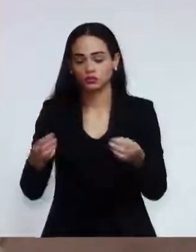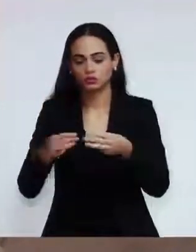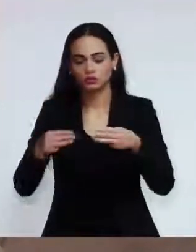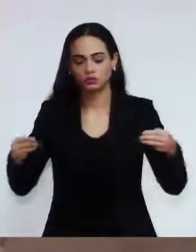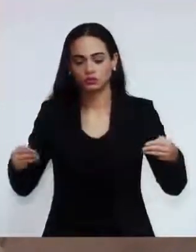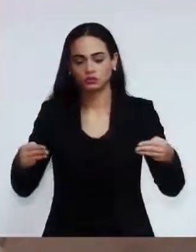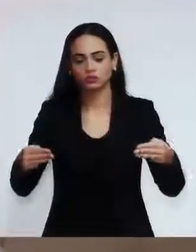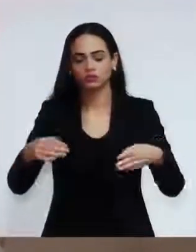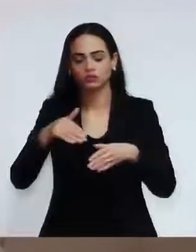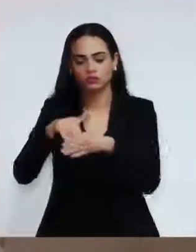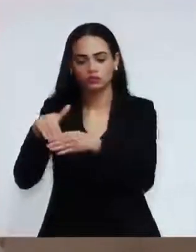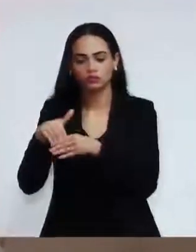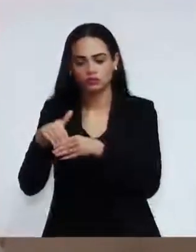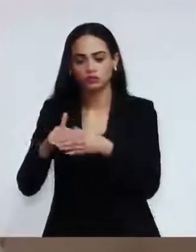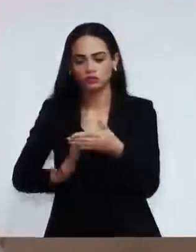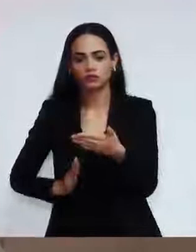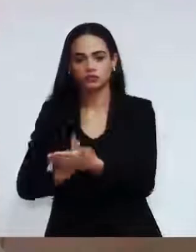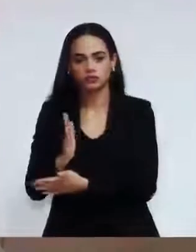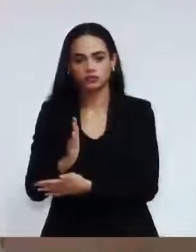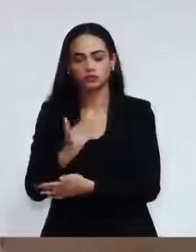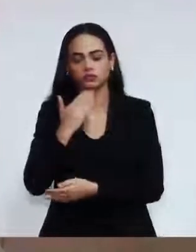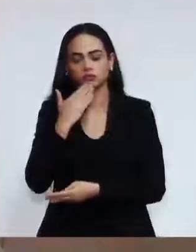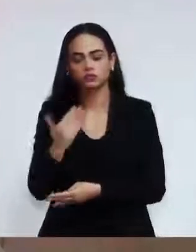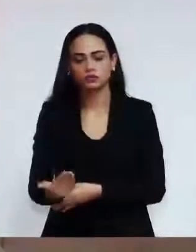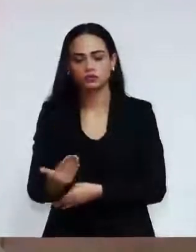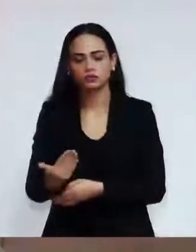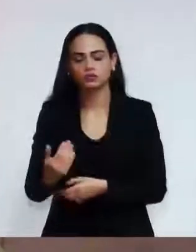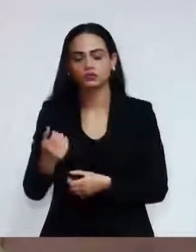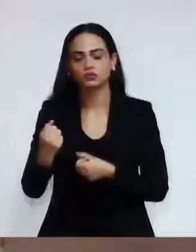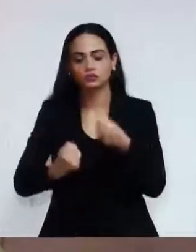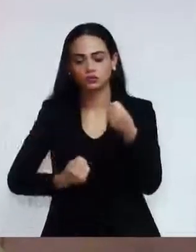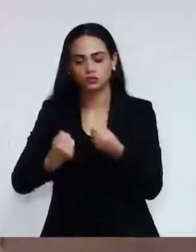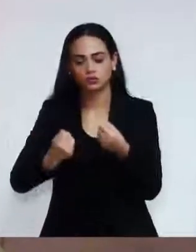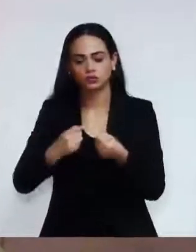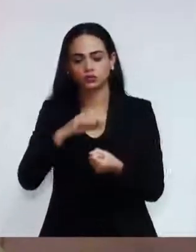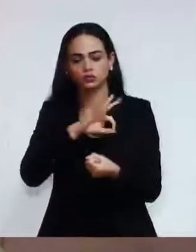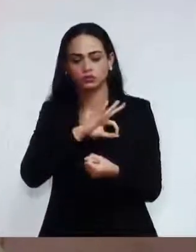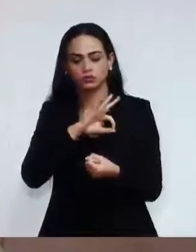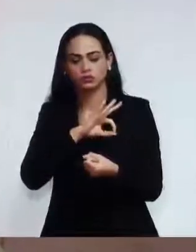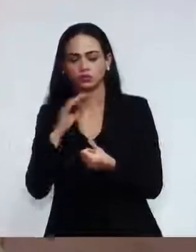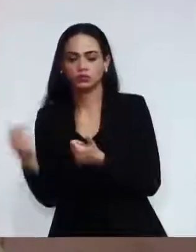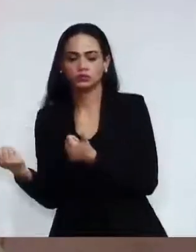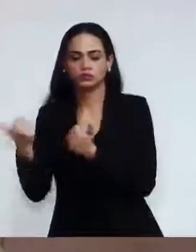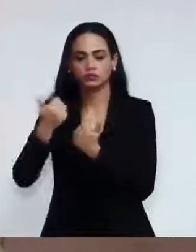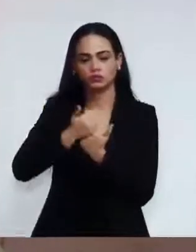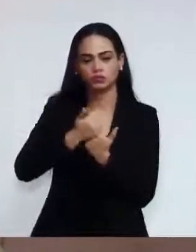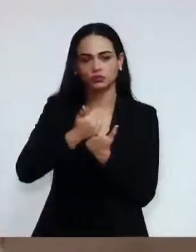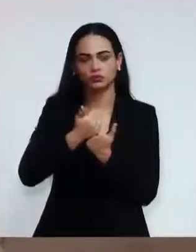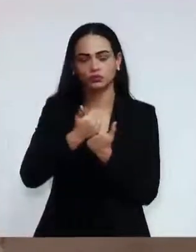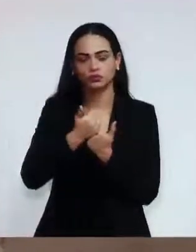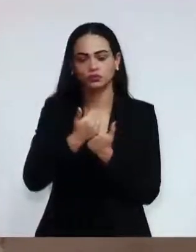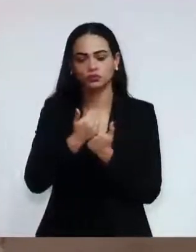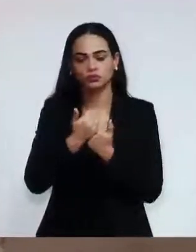a troca das viaturas, a troca dos coletes,